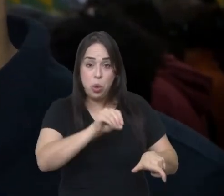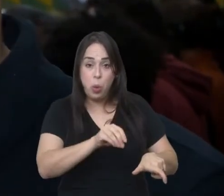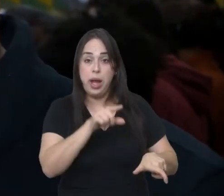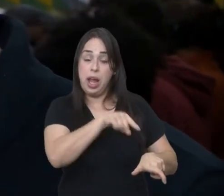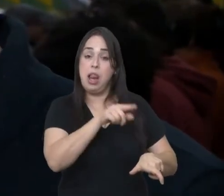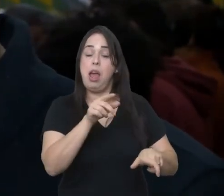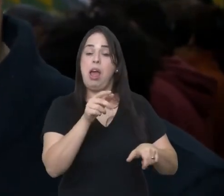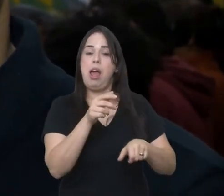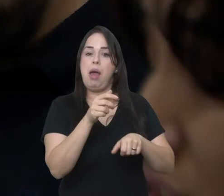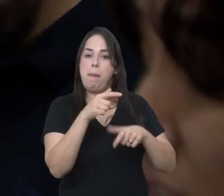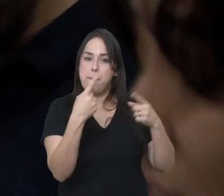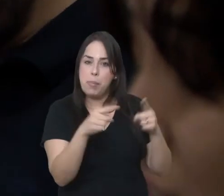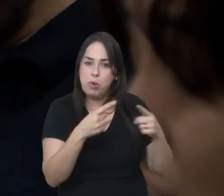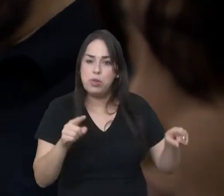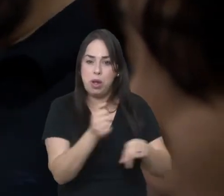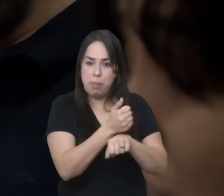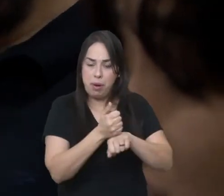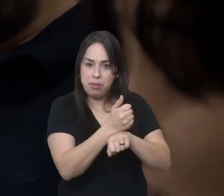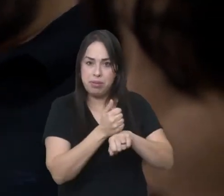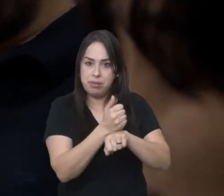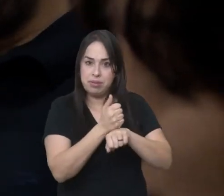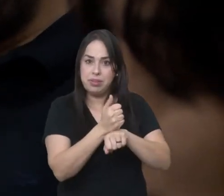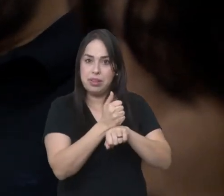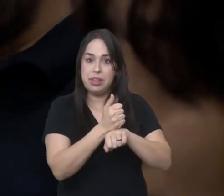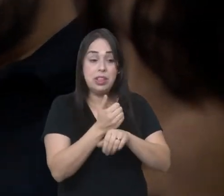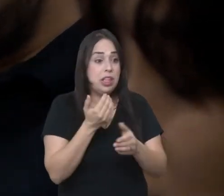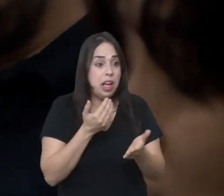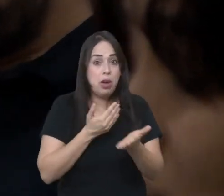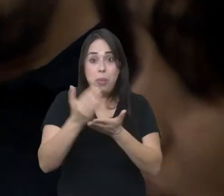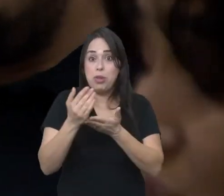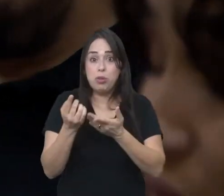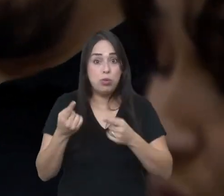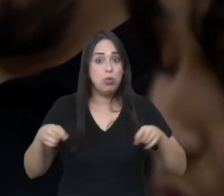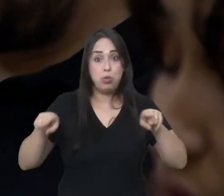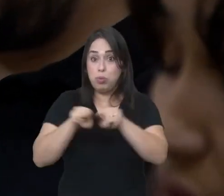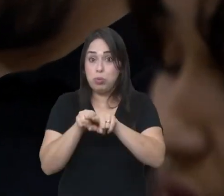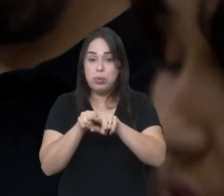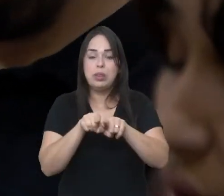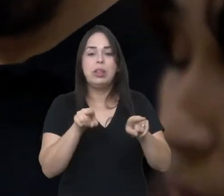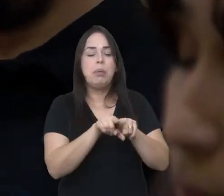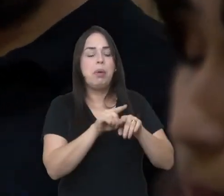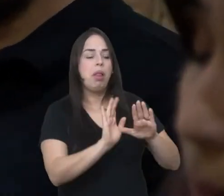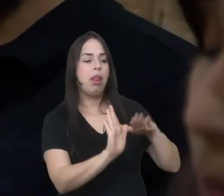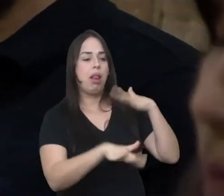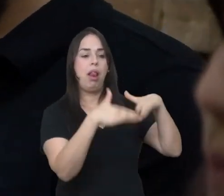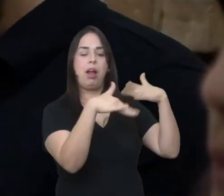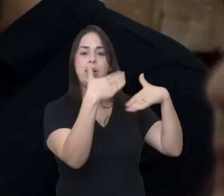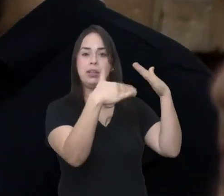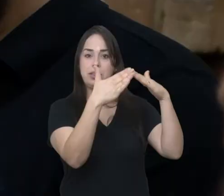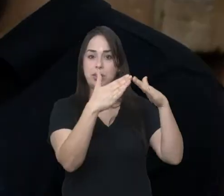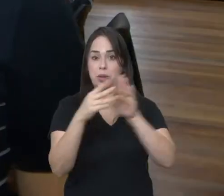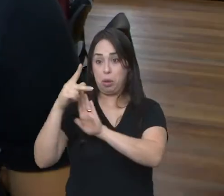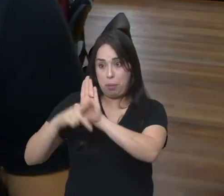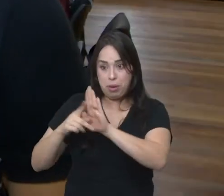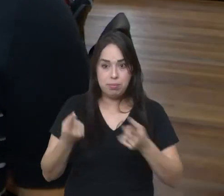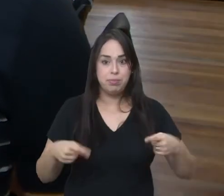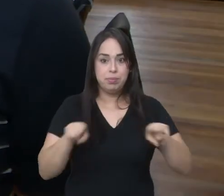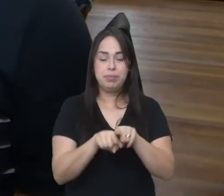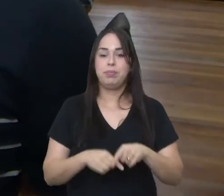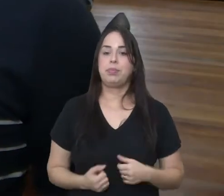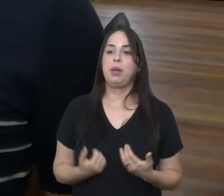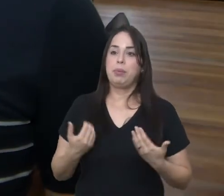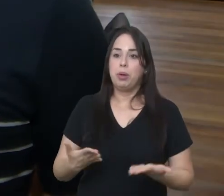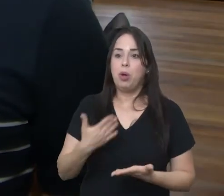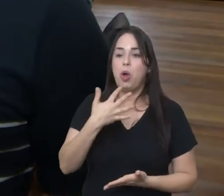e educador musical faz parte dessa história desde o início crescendo e se desenvolvendo junto com o projeto. Bom, eu